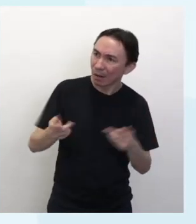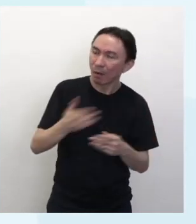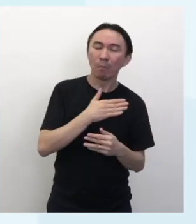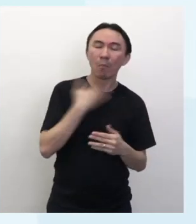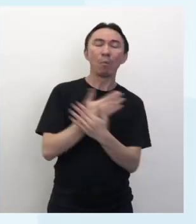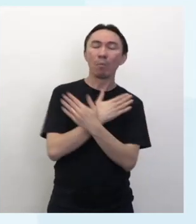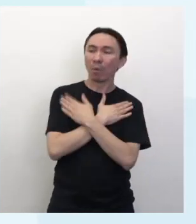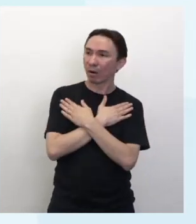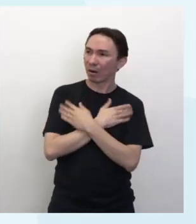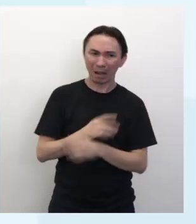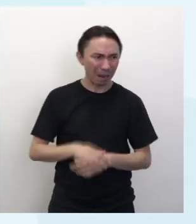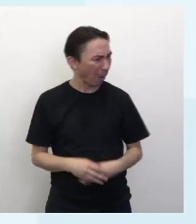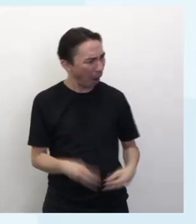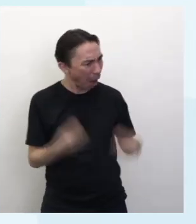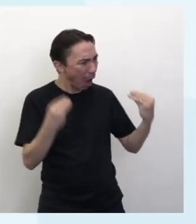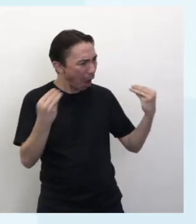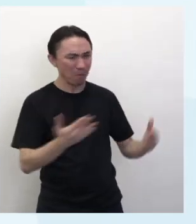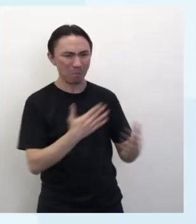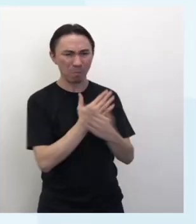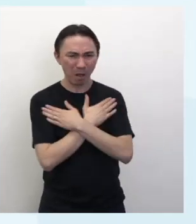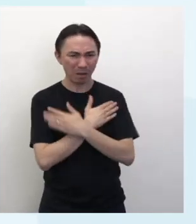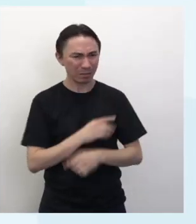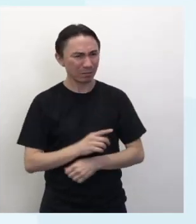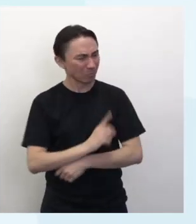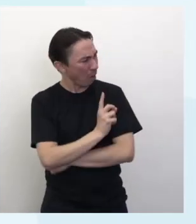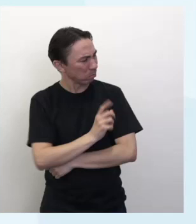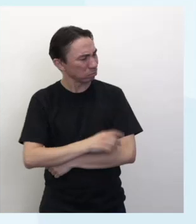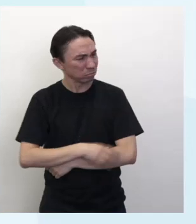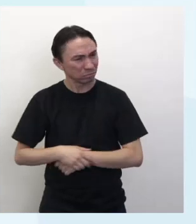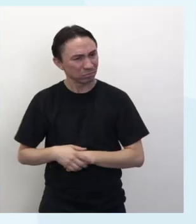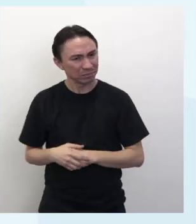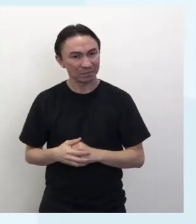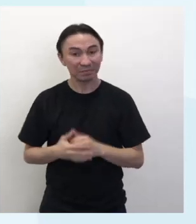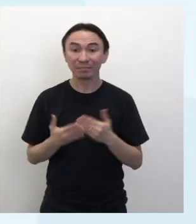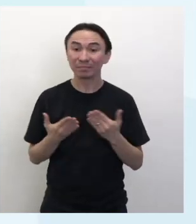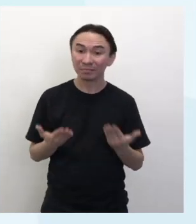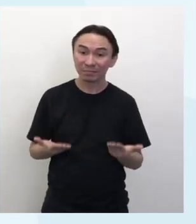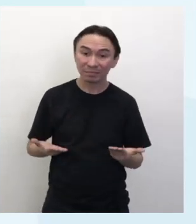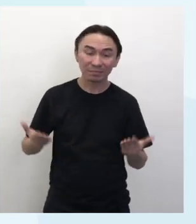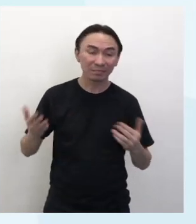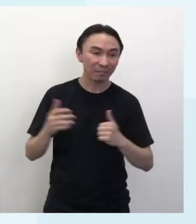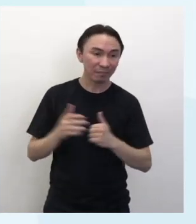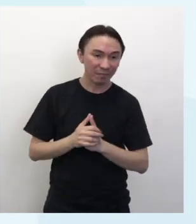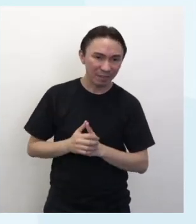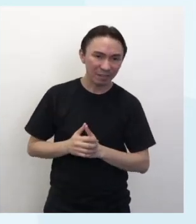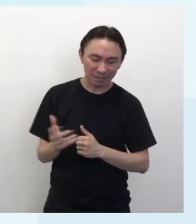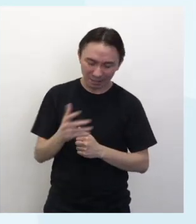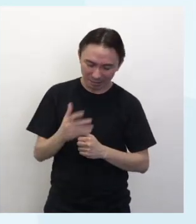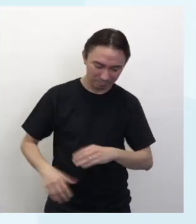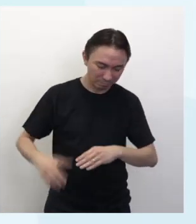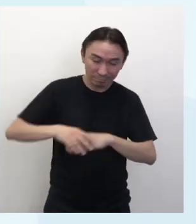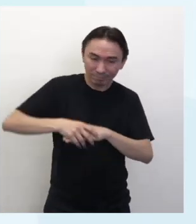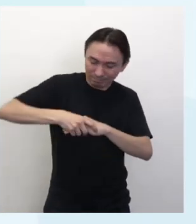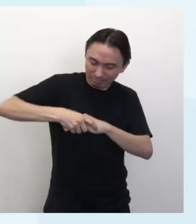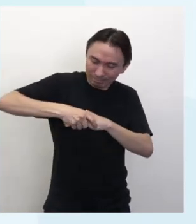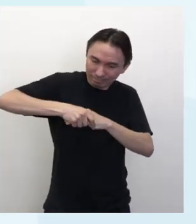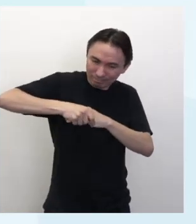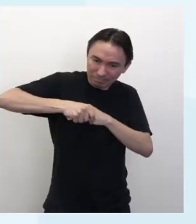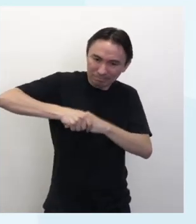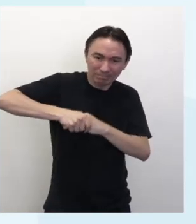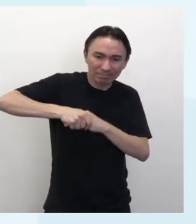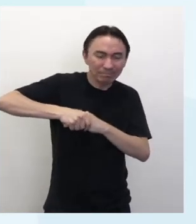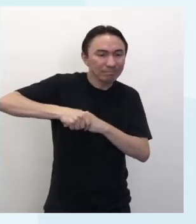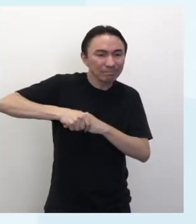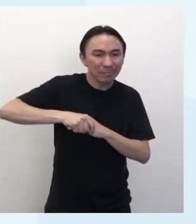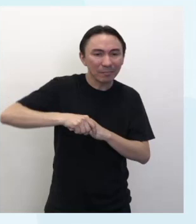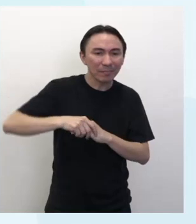– respondeu Virgília com um murchosho. E depois de me apertar as mãos, ando